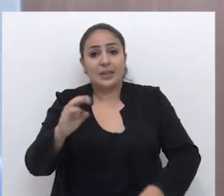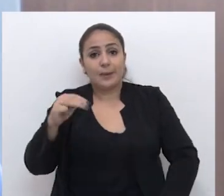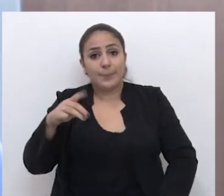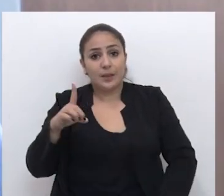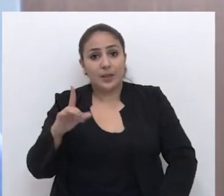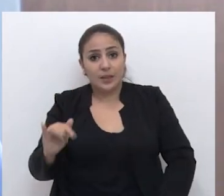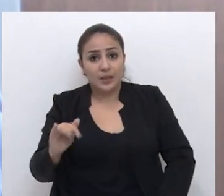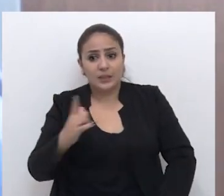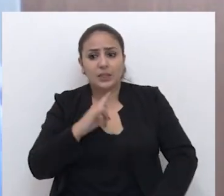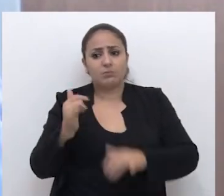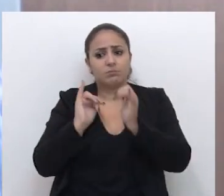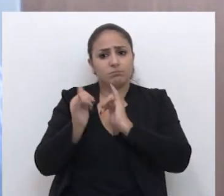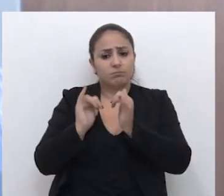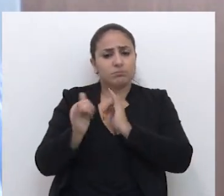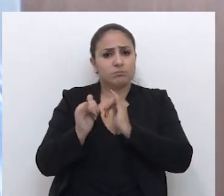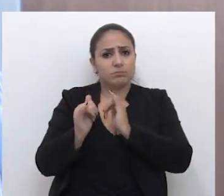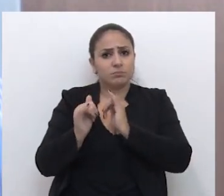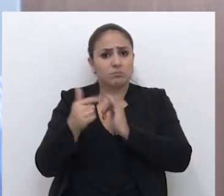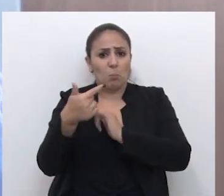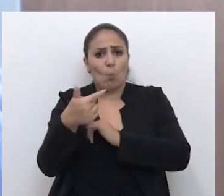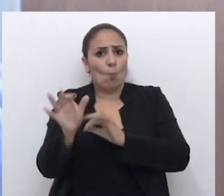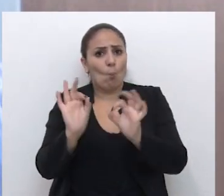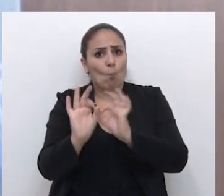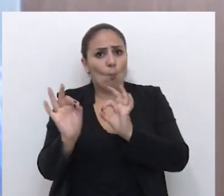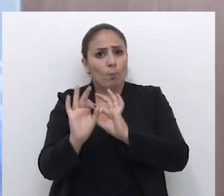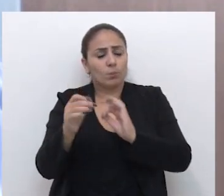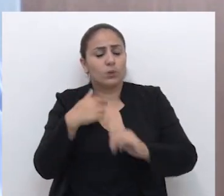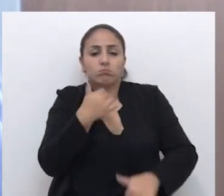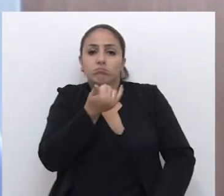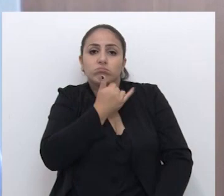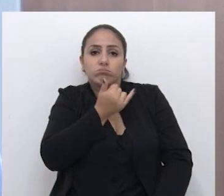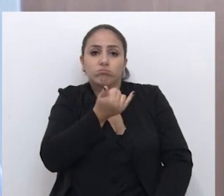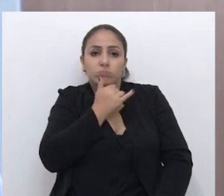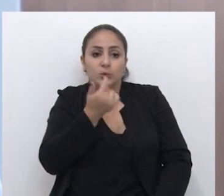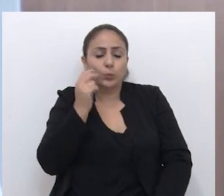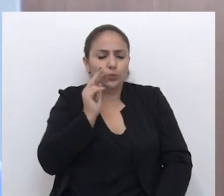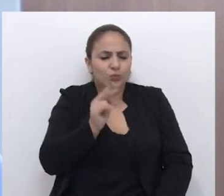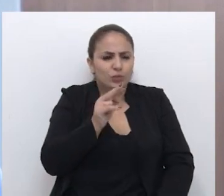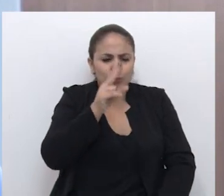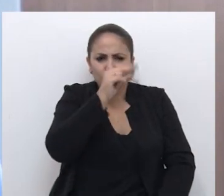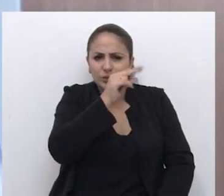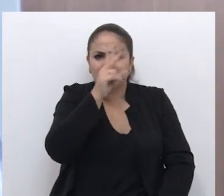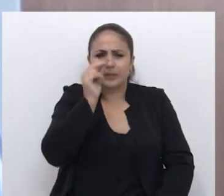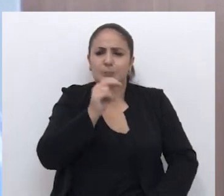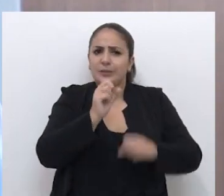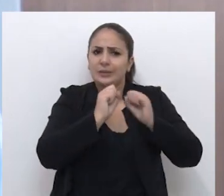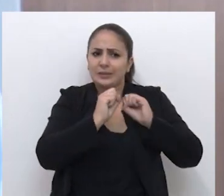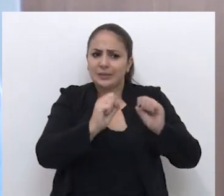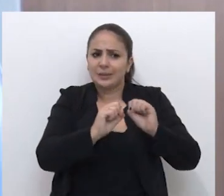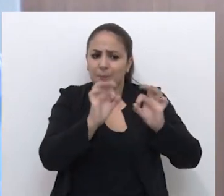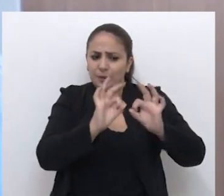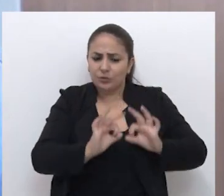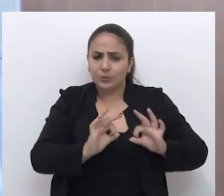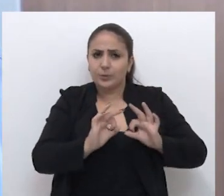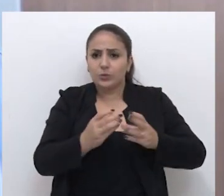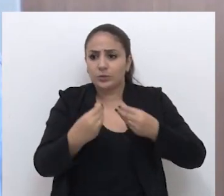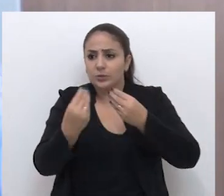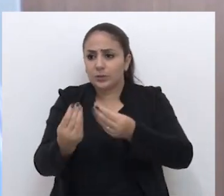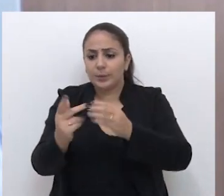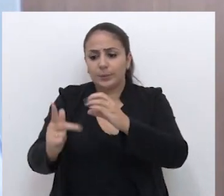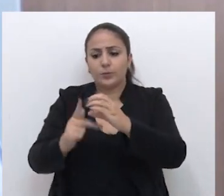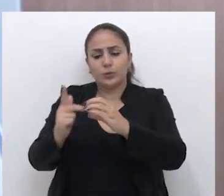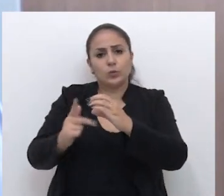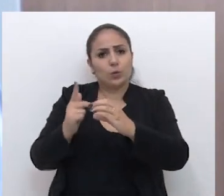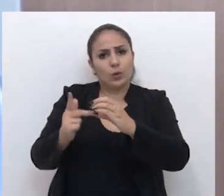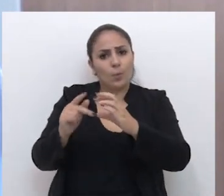já ter essas informações em mãos, ainda não tem. Eu fico triste de ver o executivo, a secretária de planejamento, mandar para a clima de vereadores